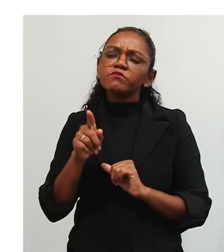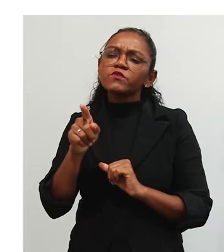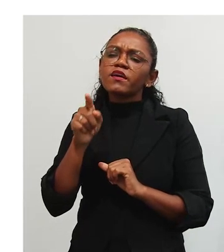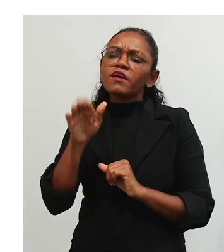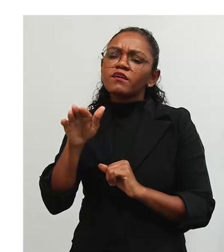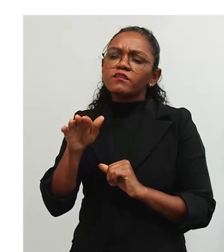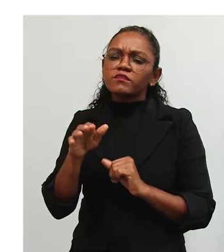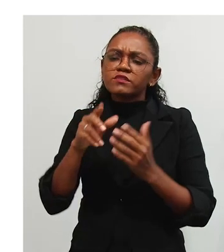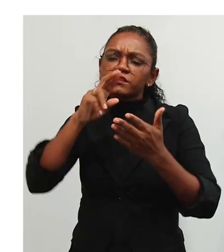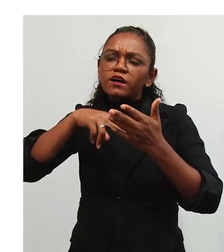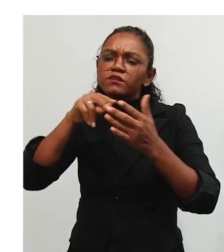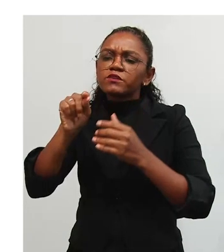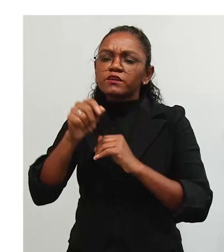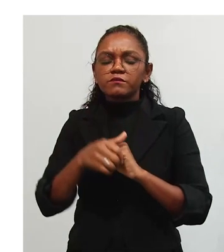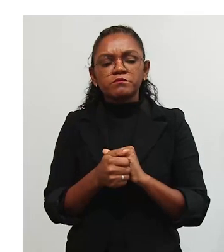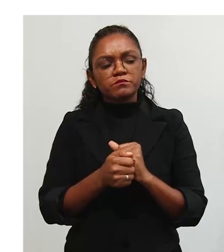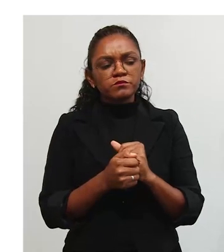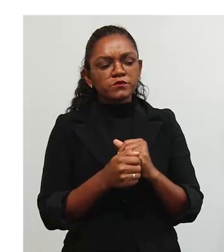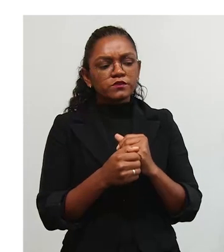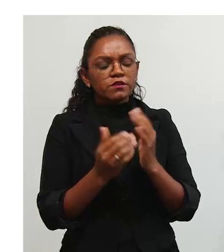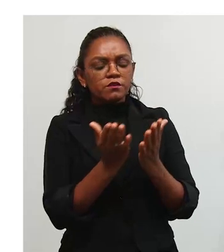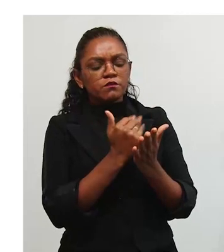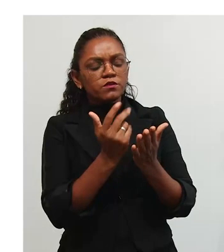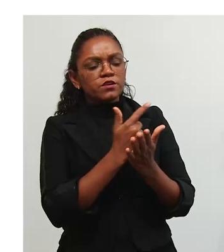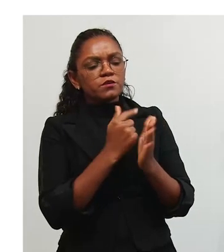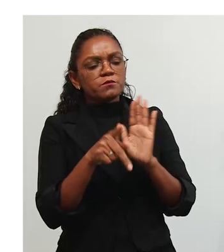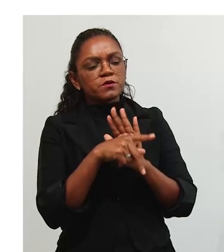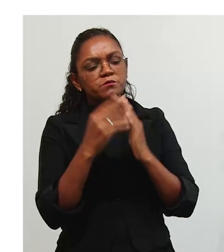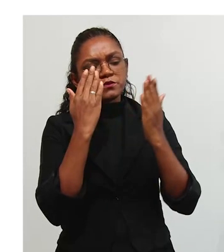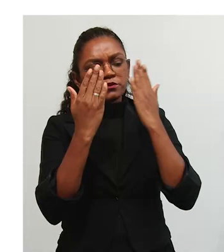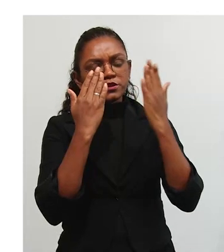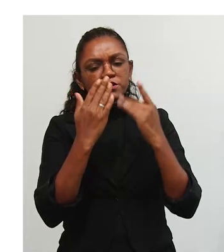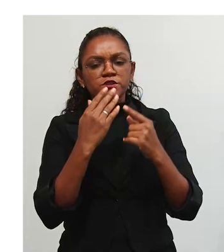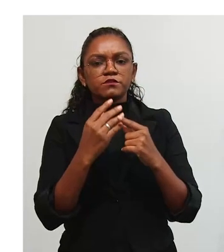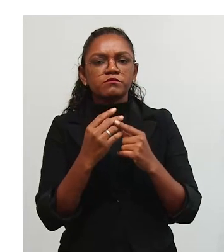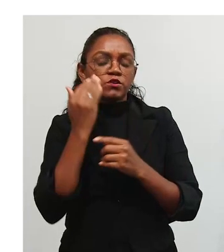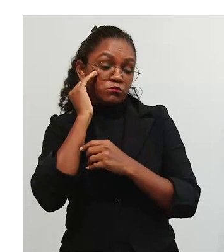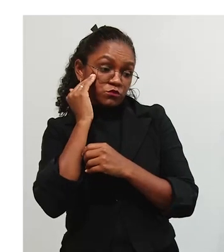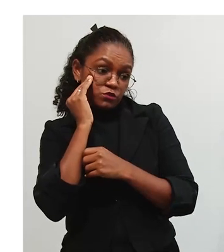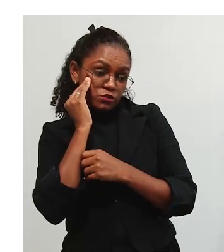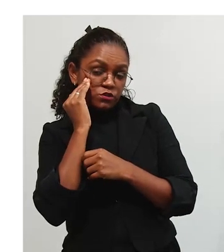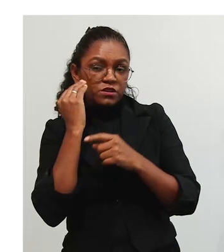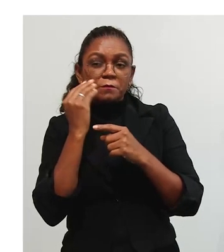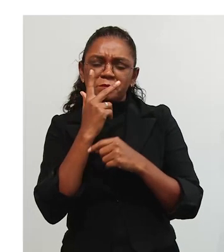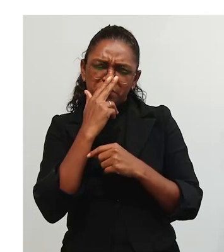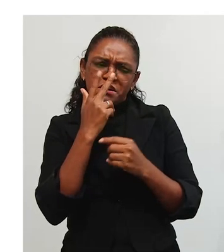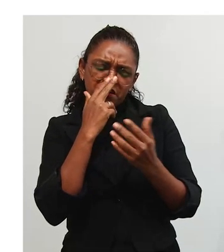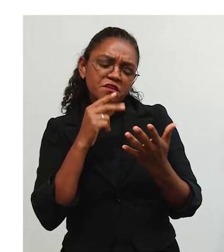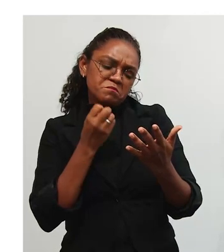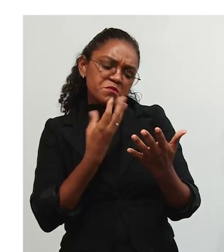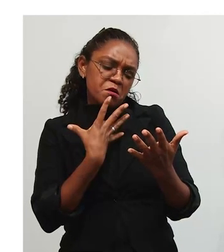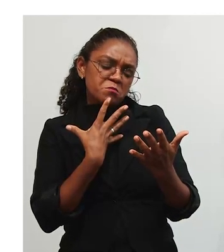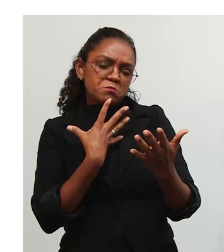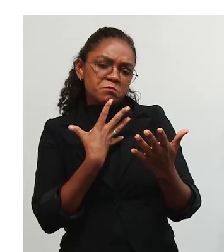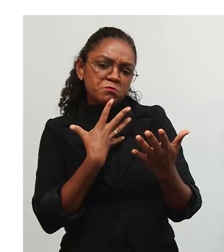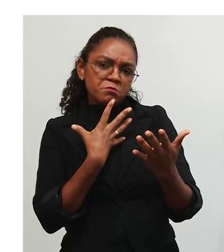educação. O que você está lendo, Franklin? É um livro de psicologia. Do que eu consegui entender, parece ser